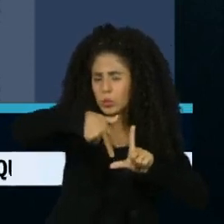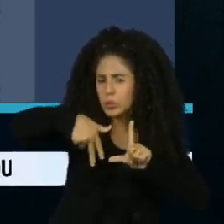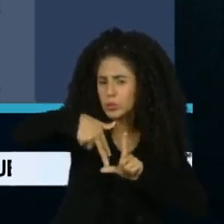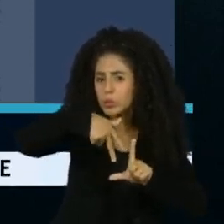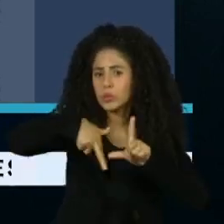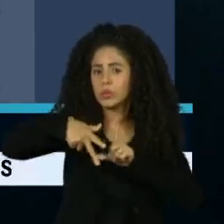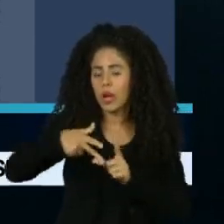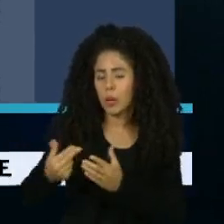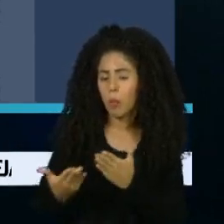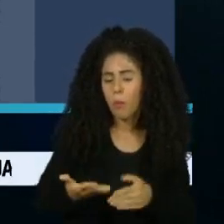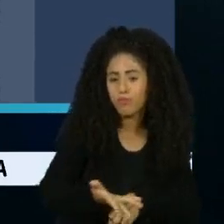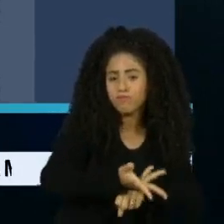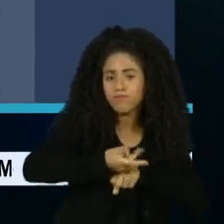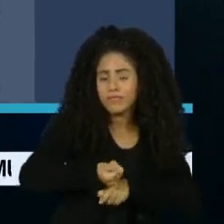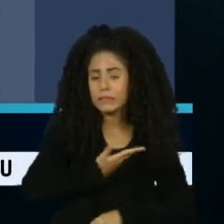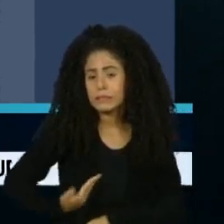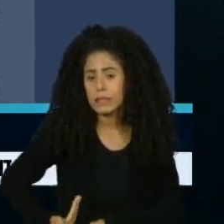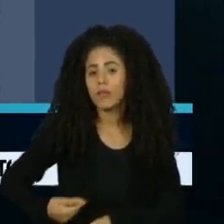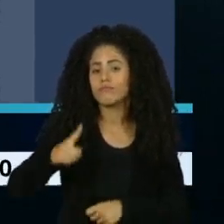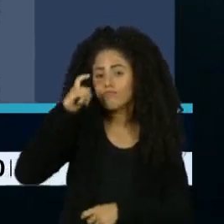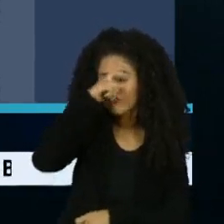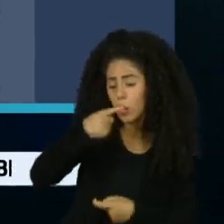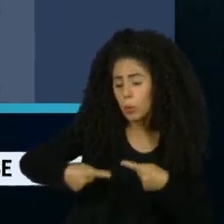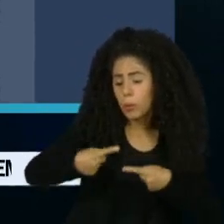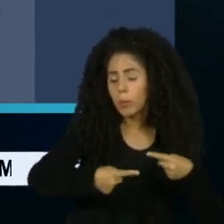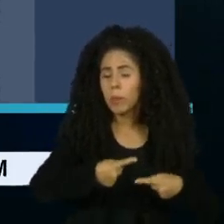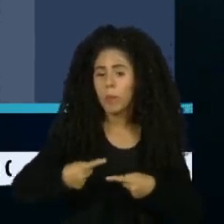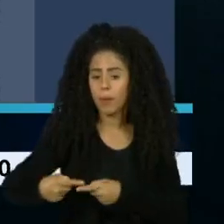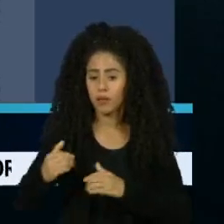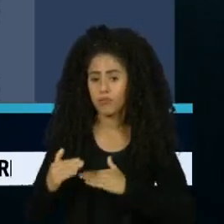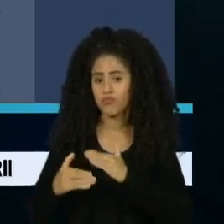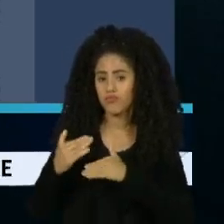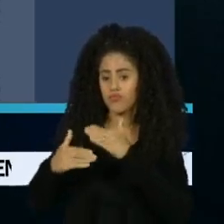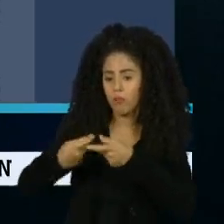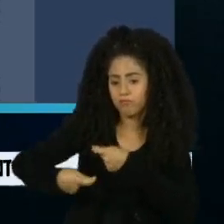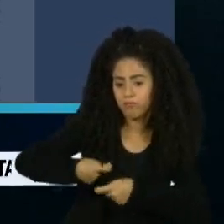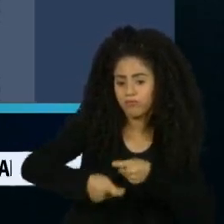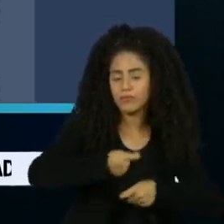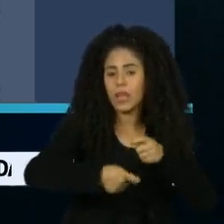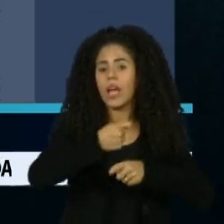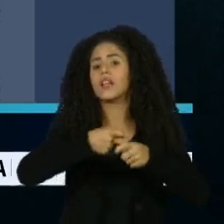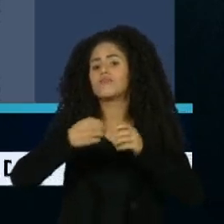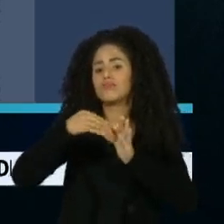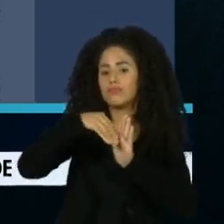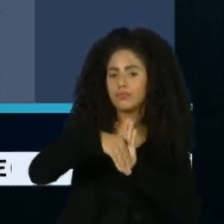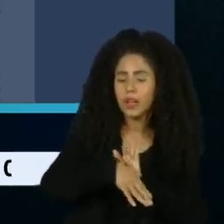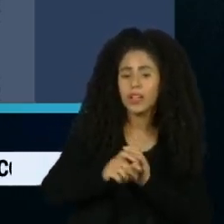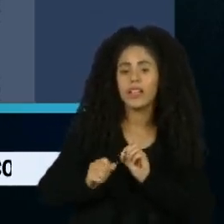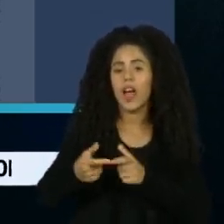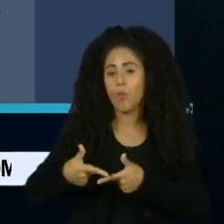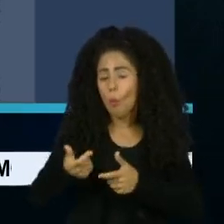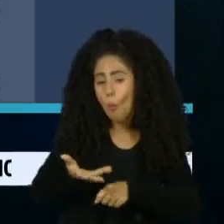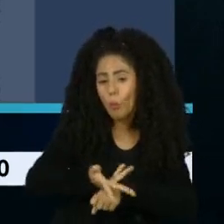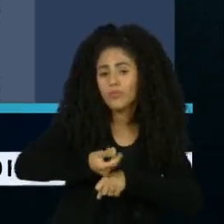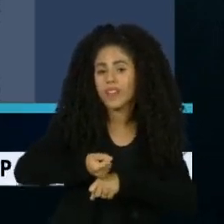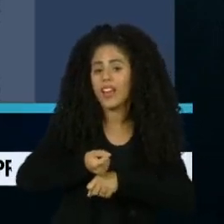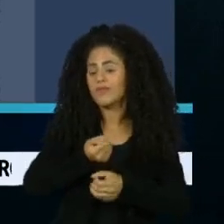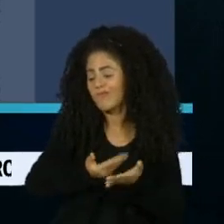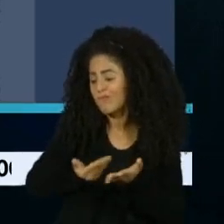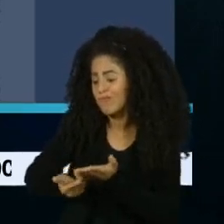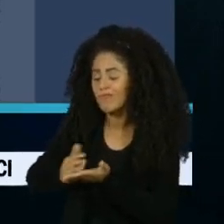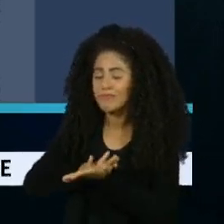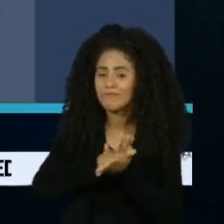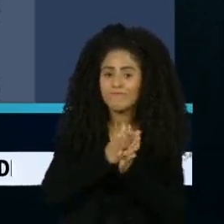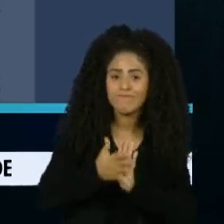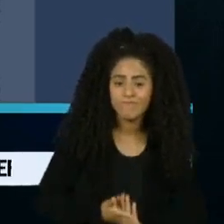a qualidade das políticas públicas se deteriora, o crescimento econômico desacelera, a equidade social desaparece e o bem